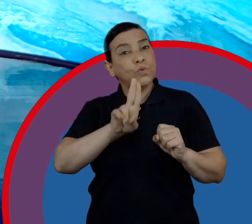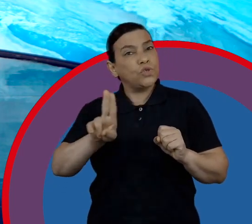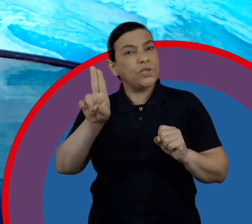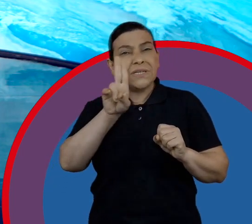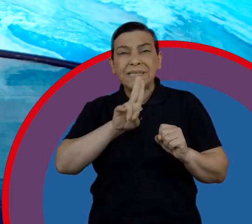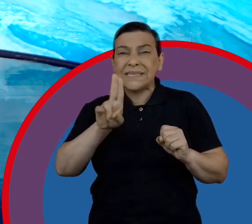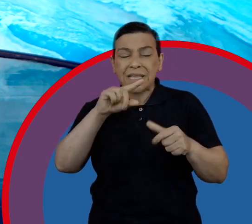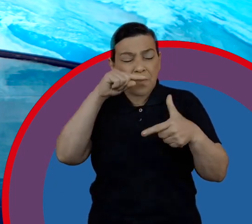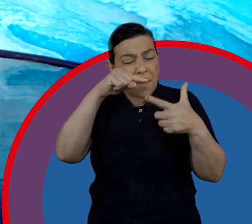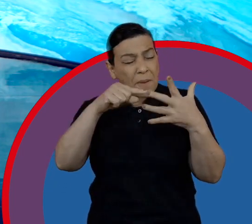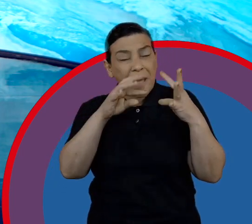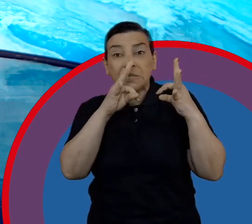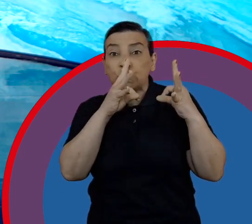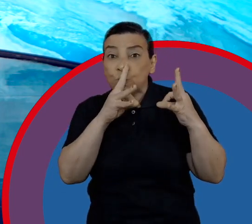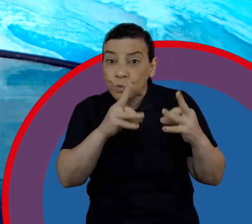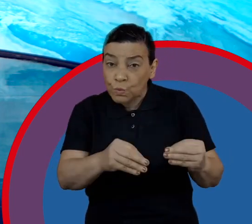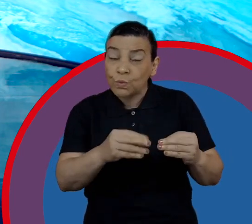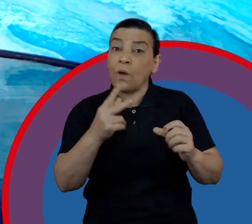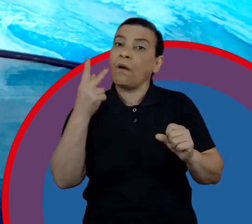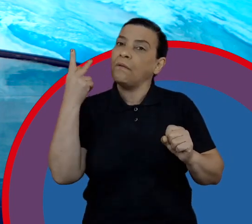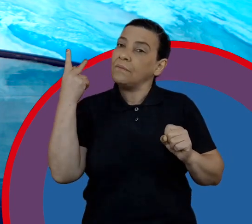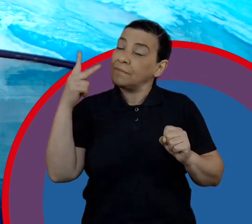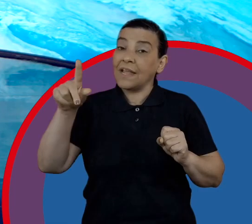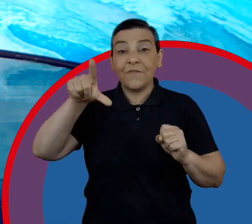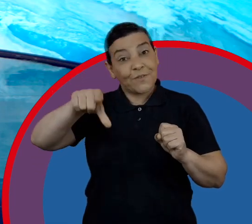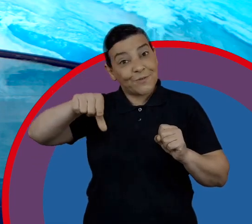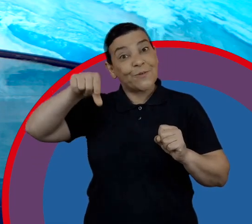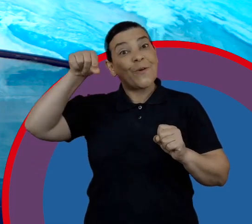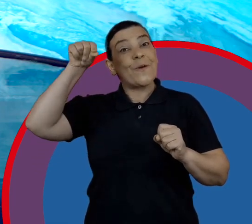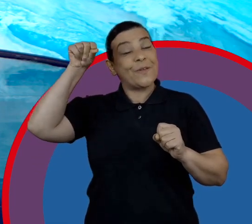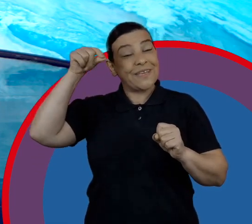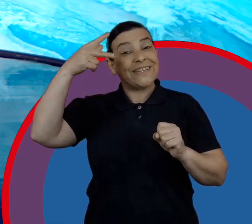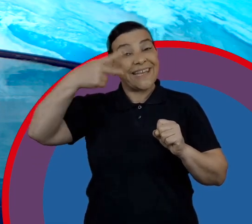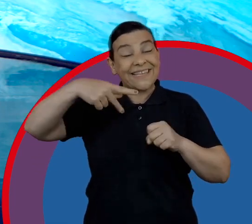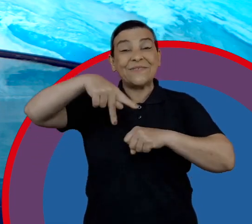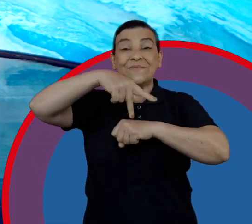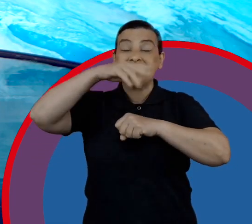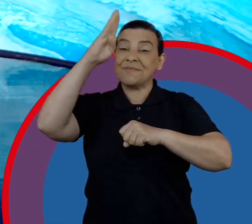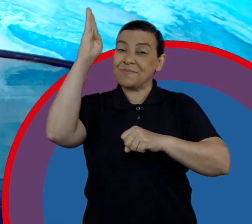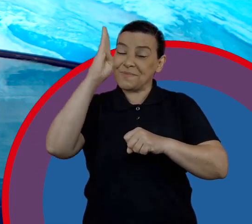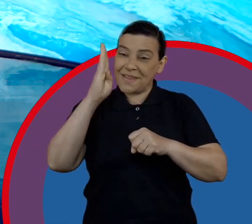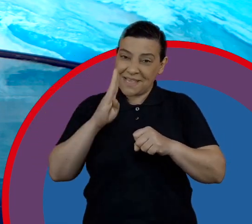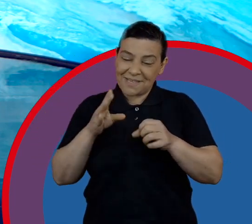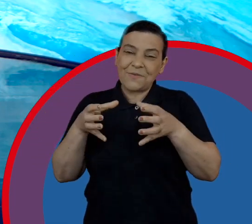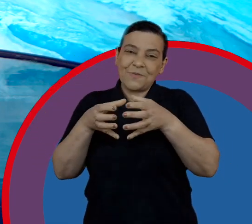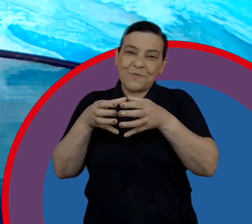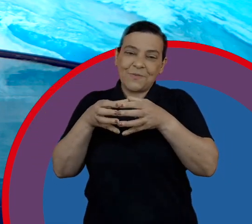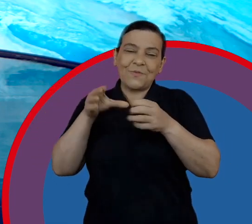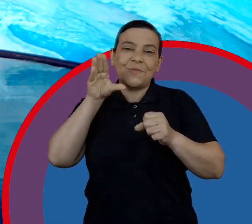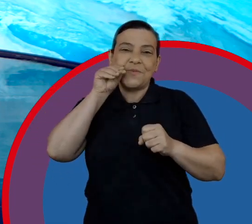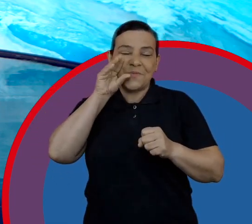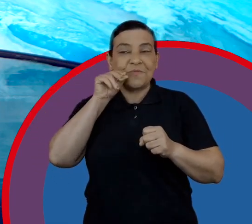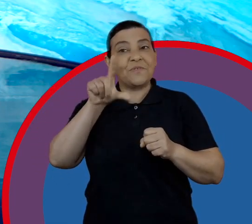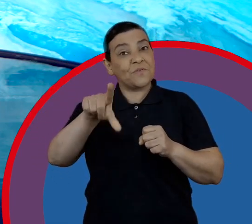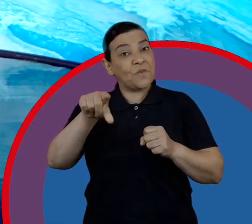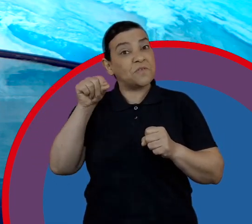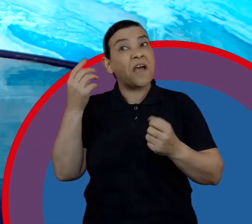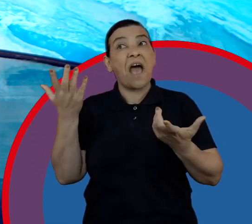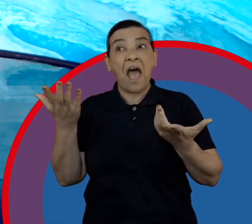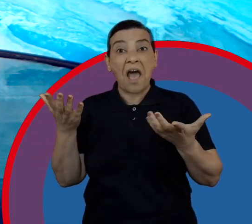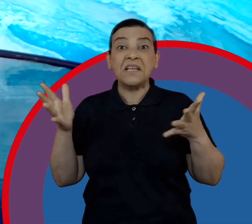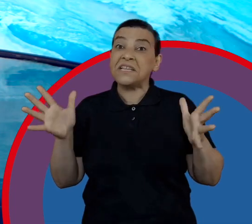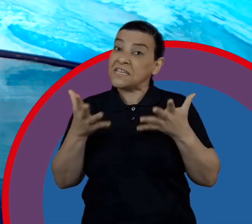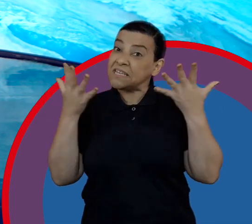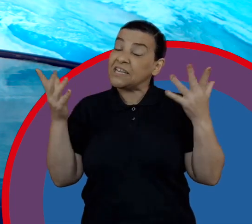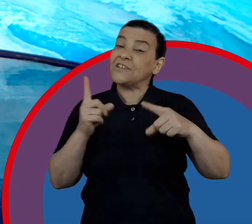alimentos. A iniciativa dele foi eleita no Brasil pelos colaboradores como uma das iniciativas positivas que levou